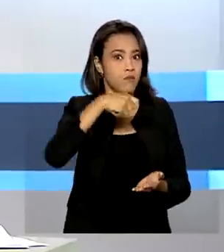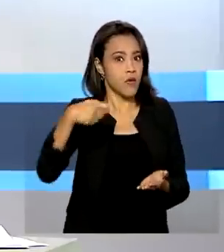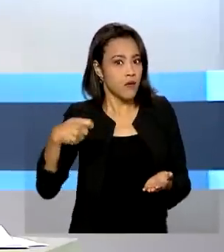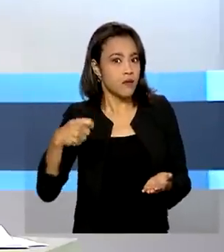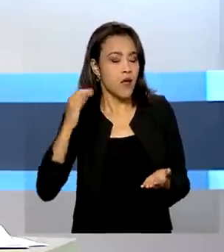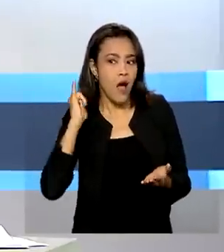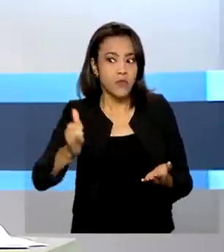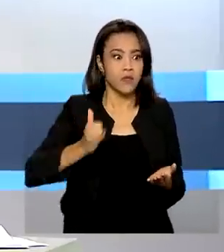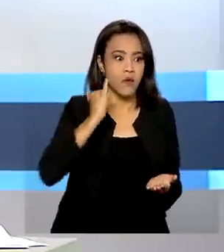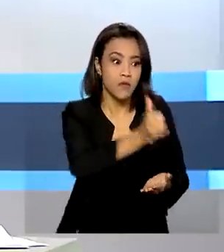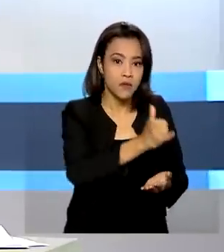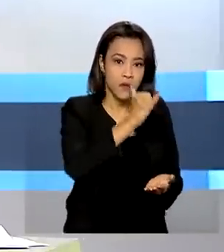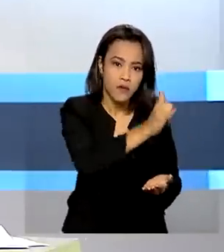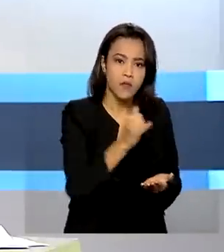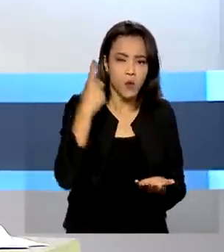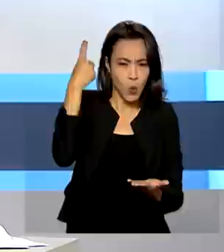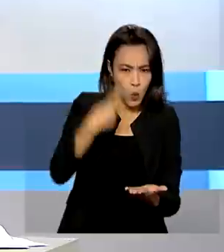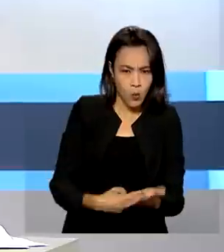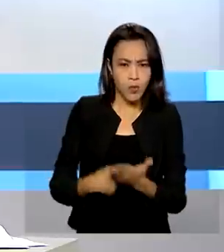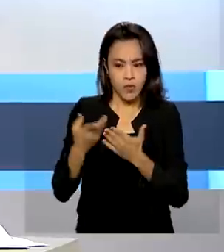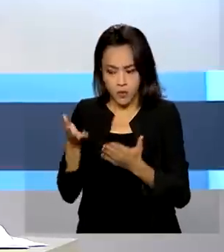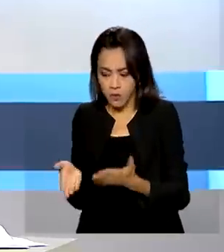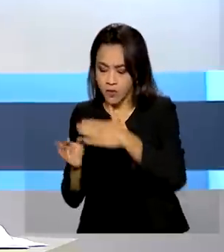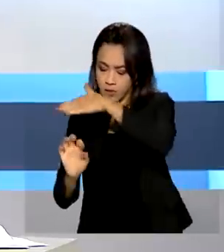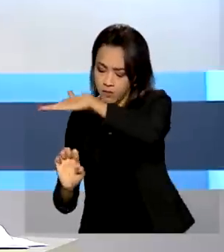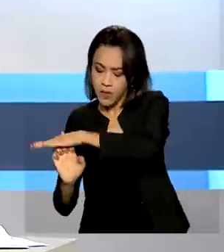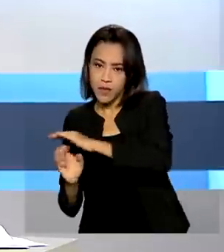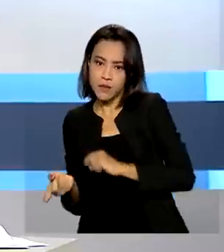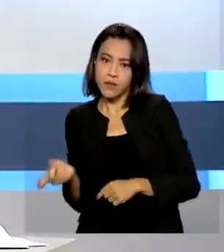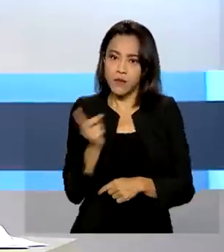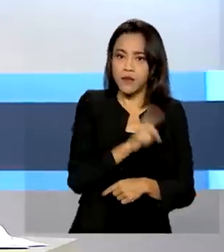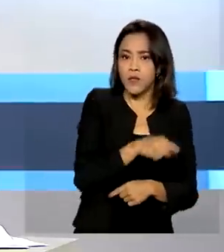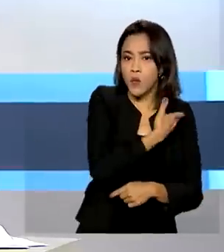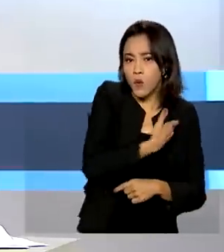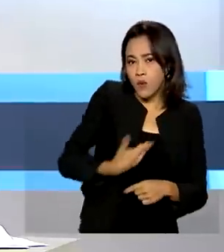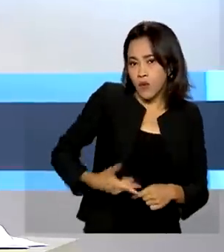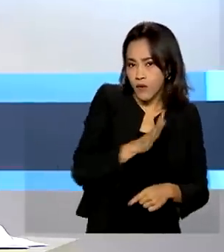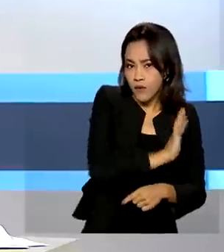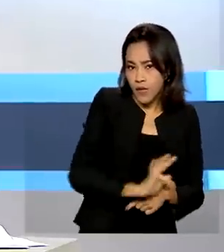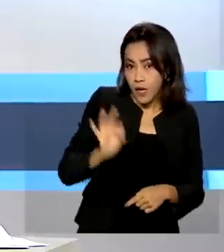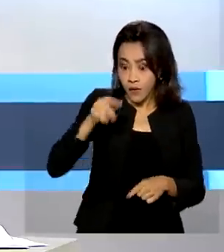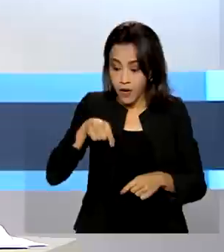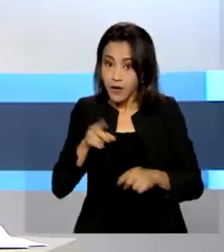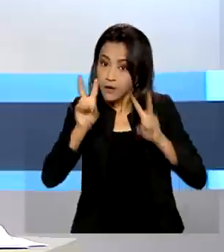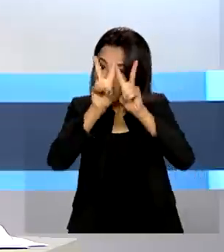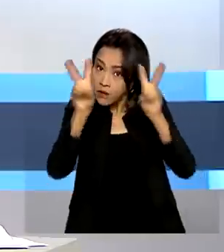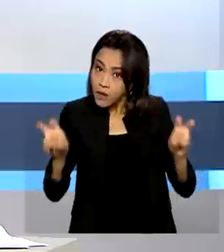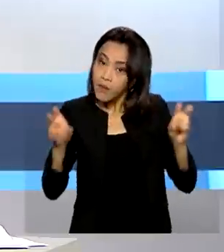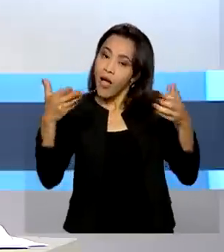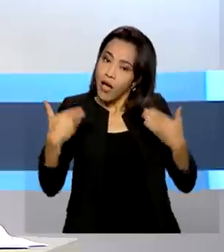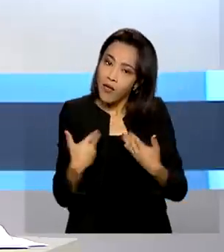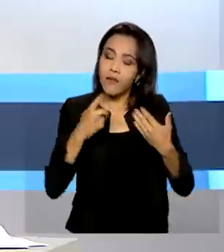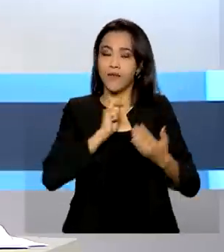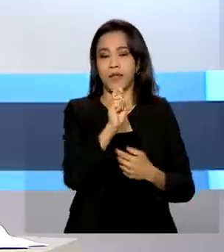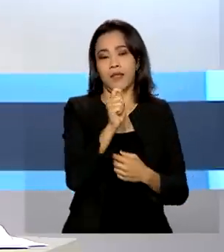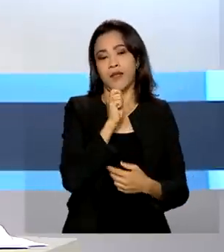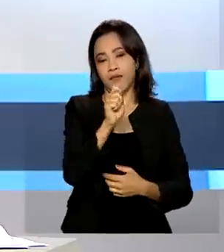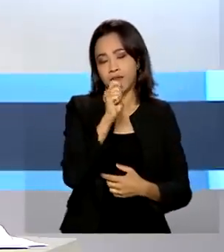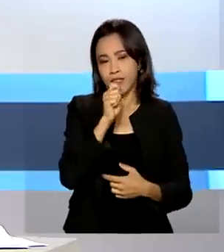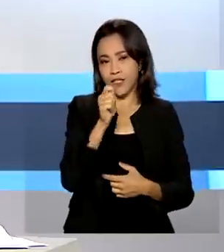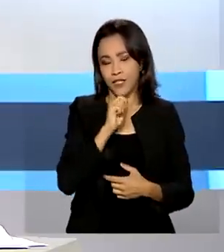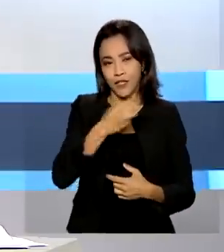partir de acordo firmado entre a empresa e o governo federal. O assunto fez parte da entrevista do ministro do